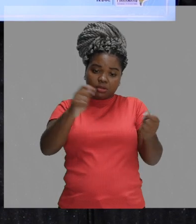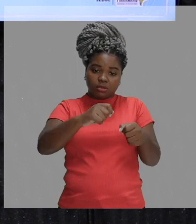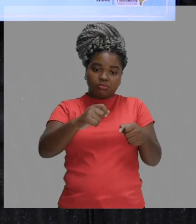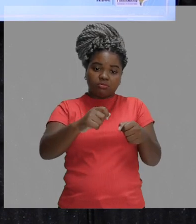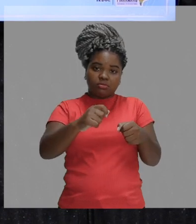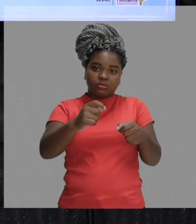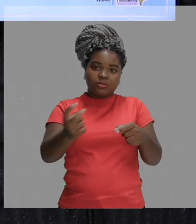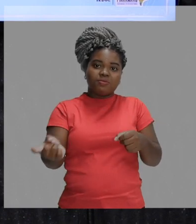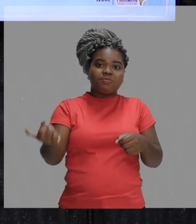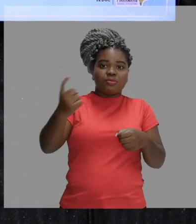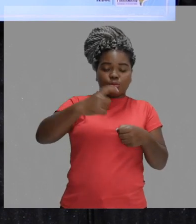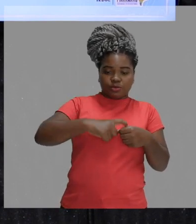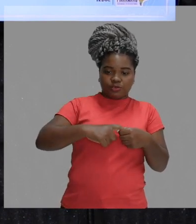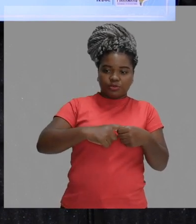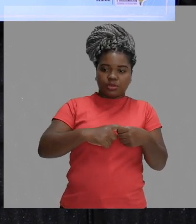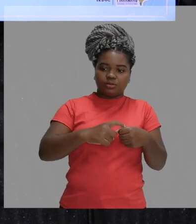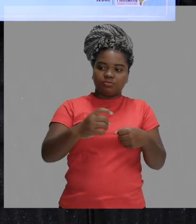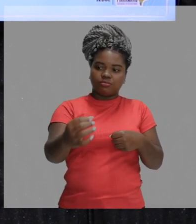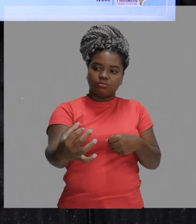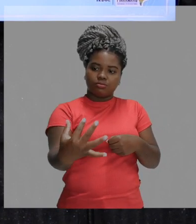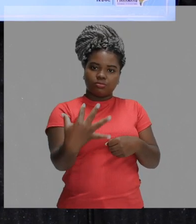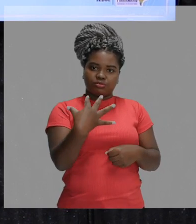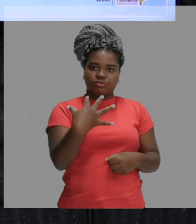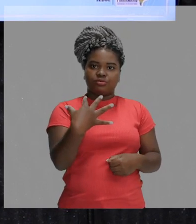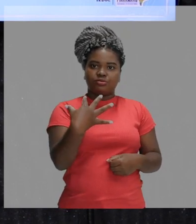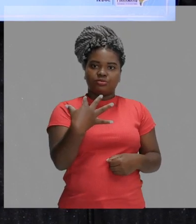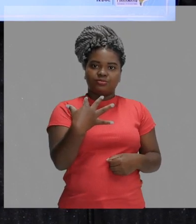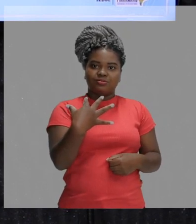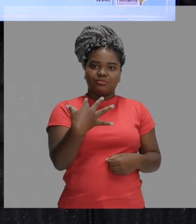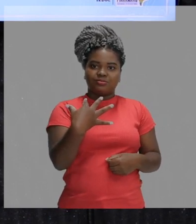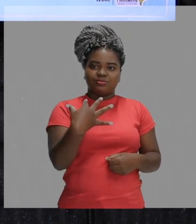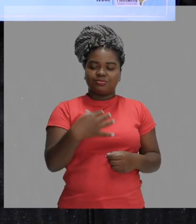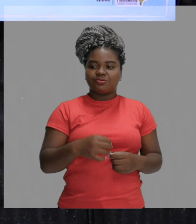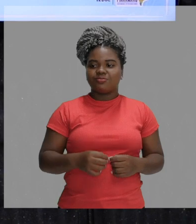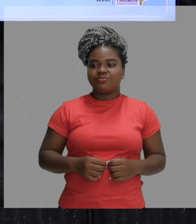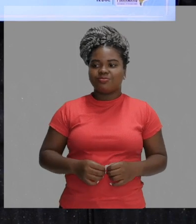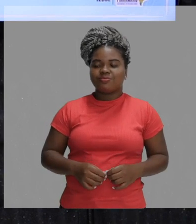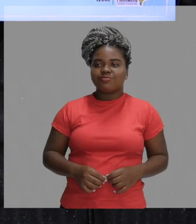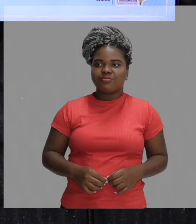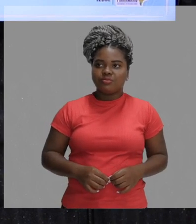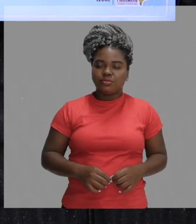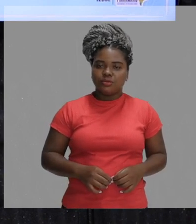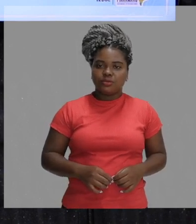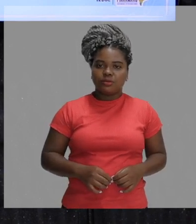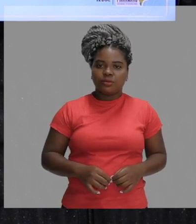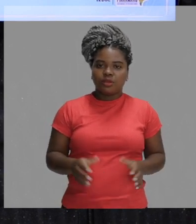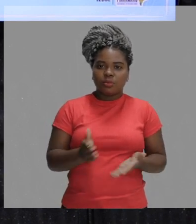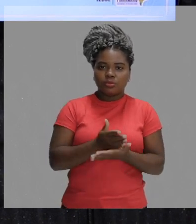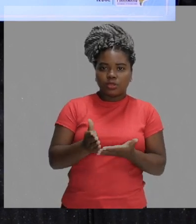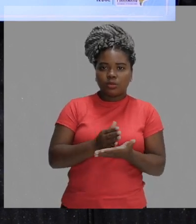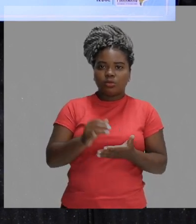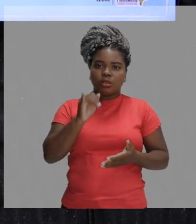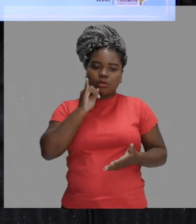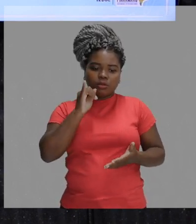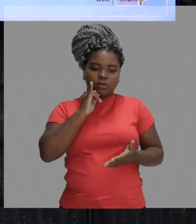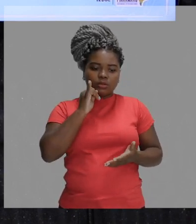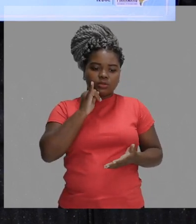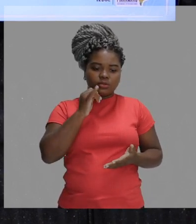ou ele pode ser o mesmo caminho de volta. Certo? Então, vamos a alguns exemplos.